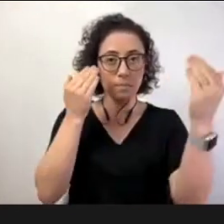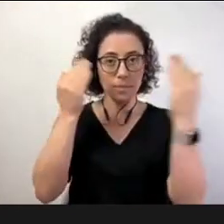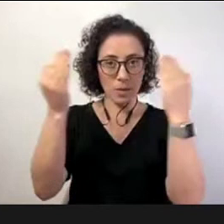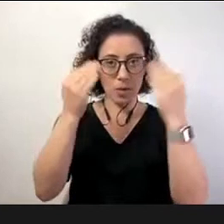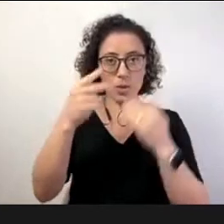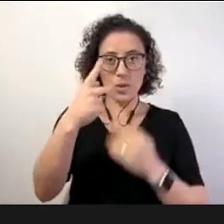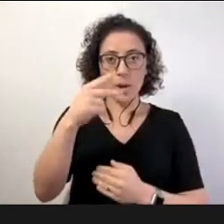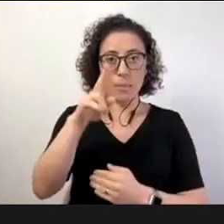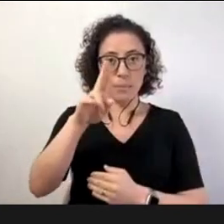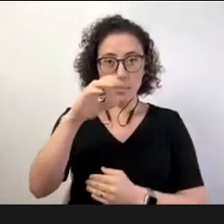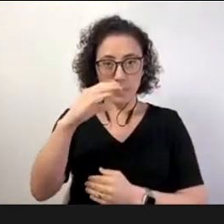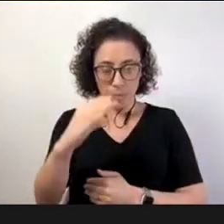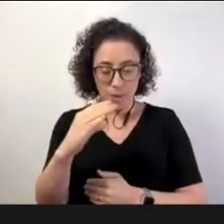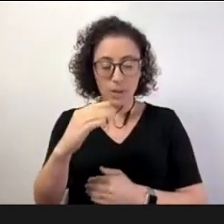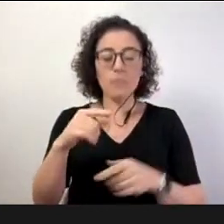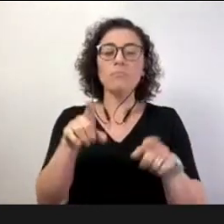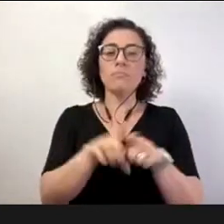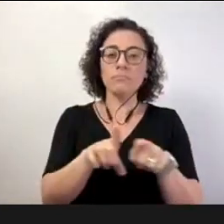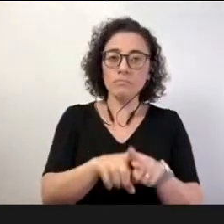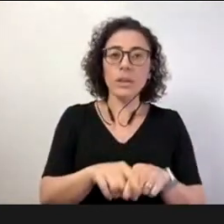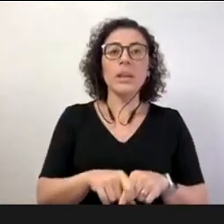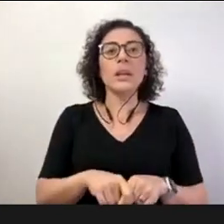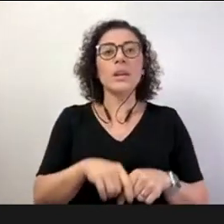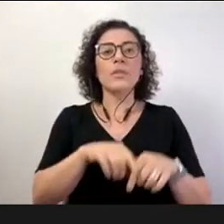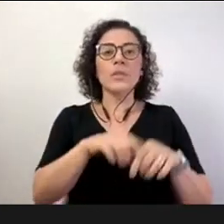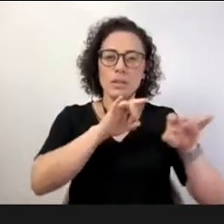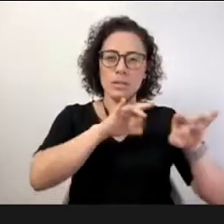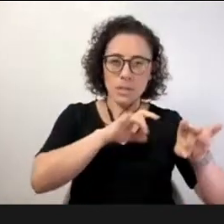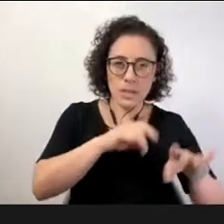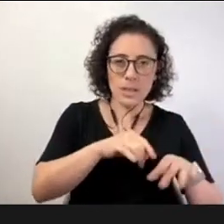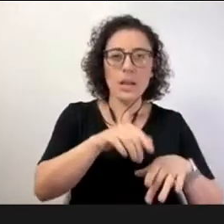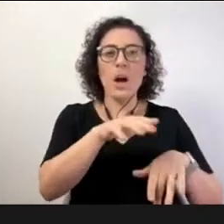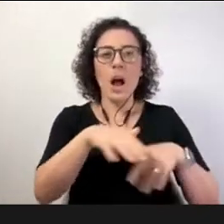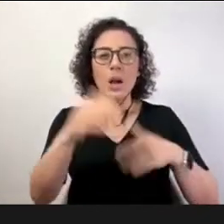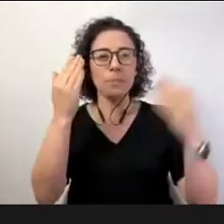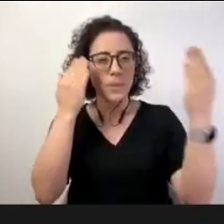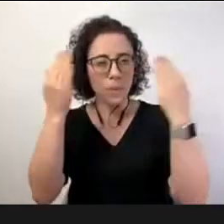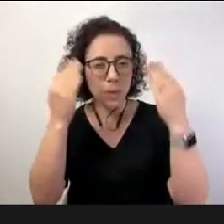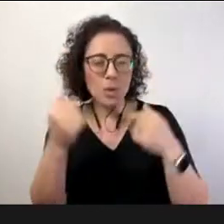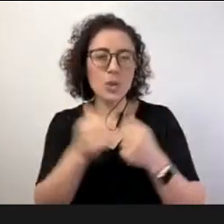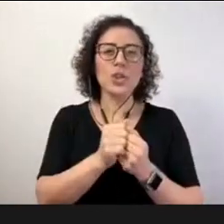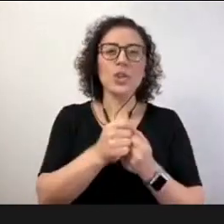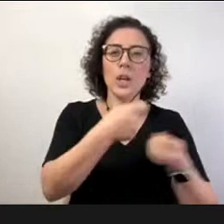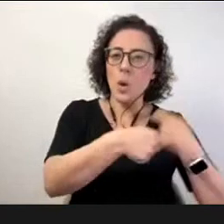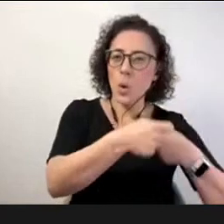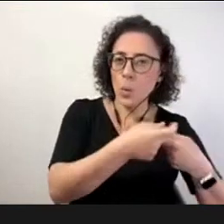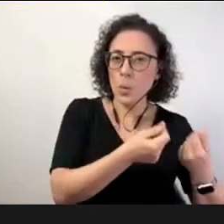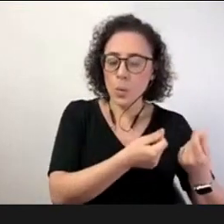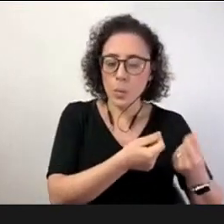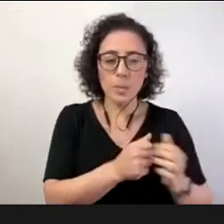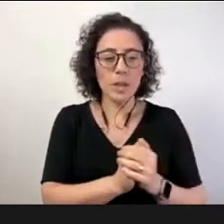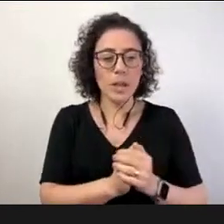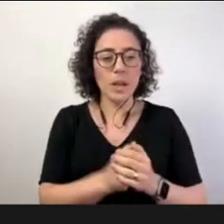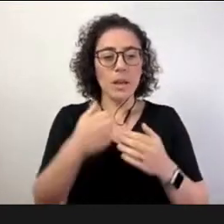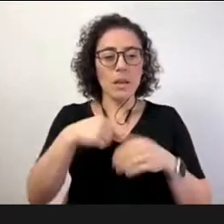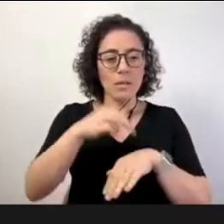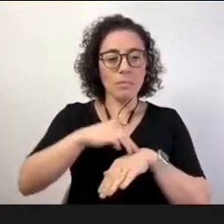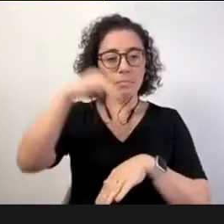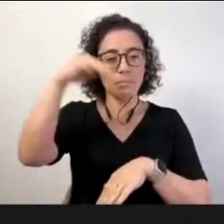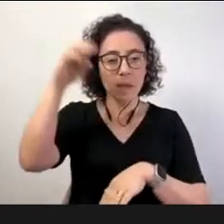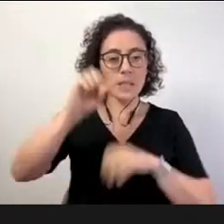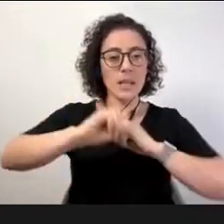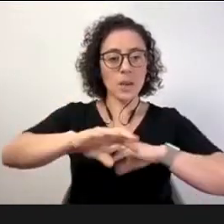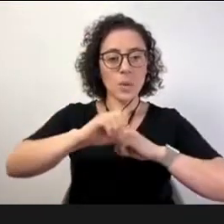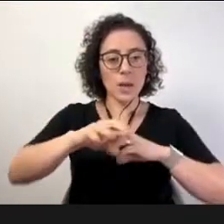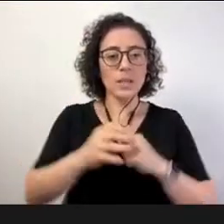fiz algumas especializações no campo da psicologia, da economia e relações de trabalho. Mestre em educação, onde estudei o tema da